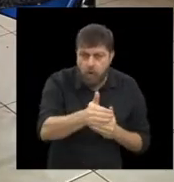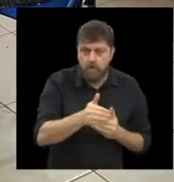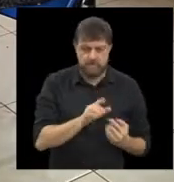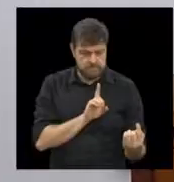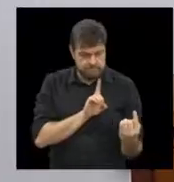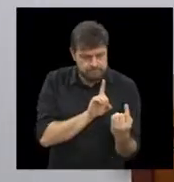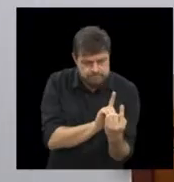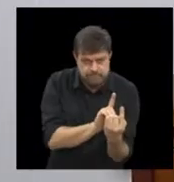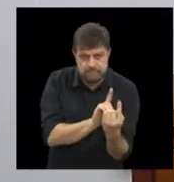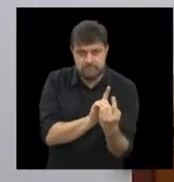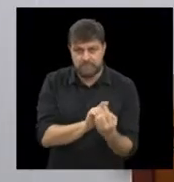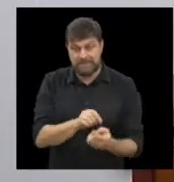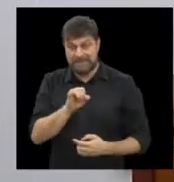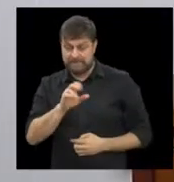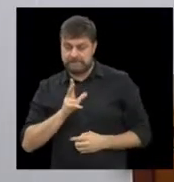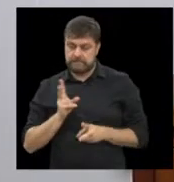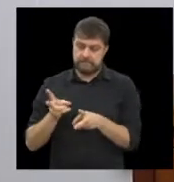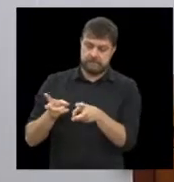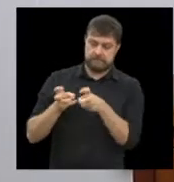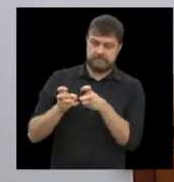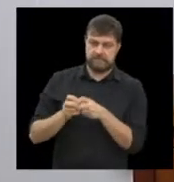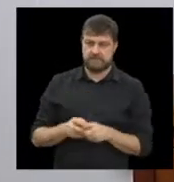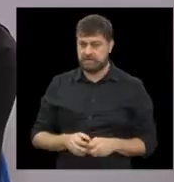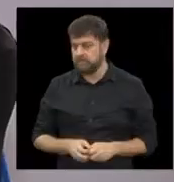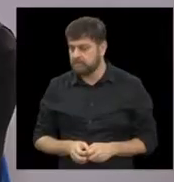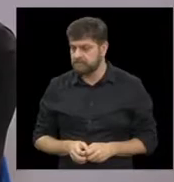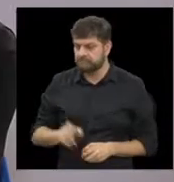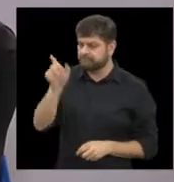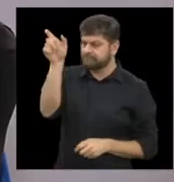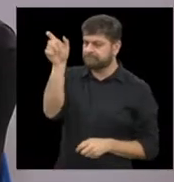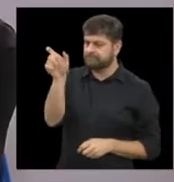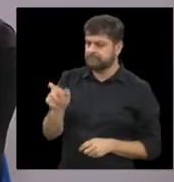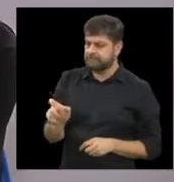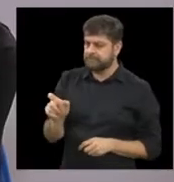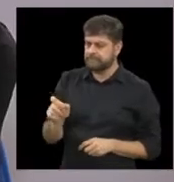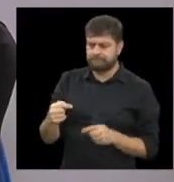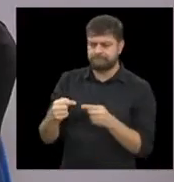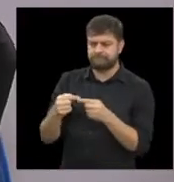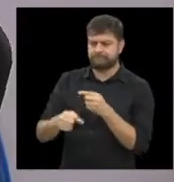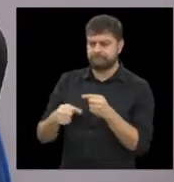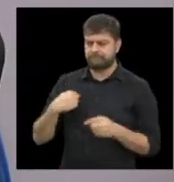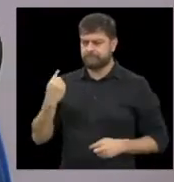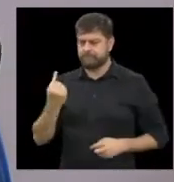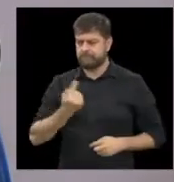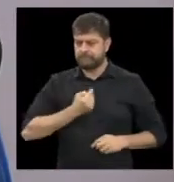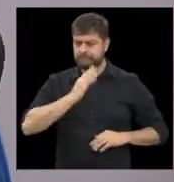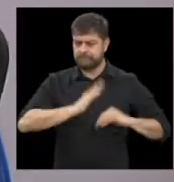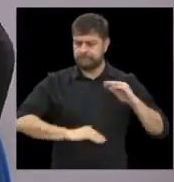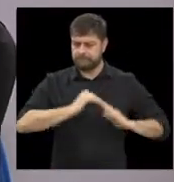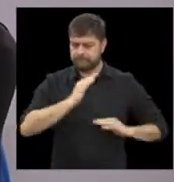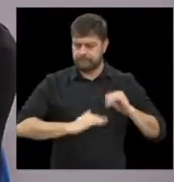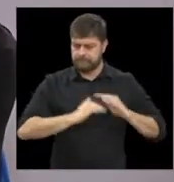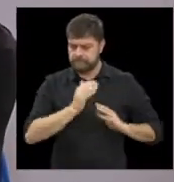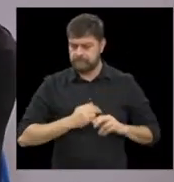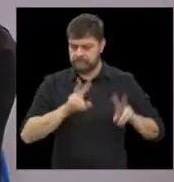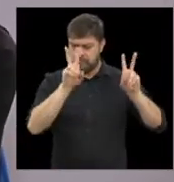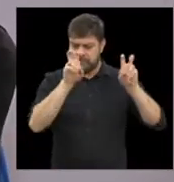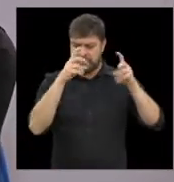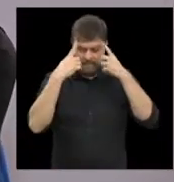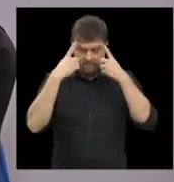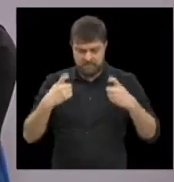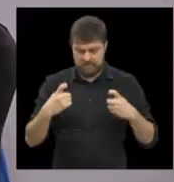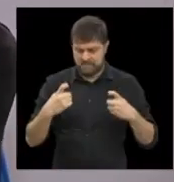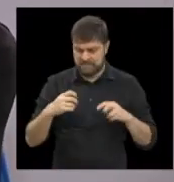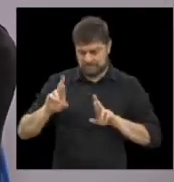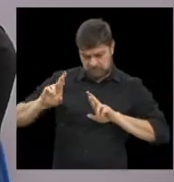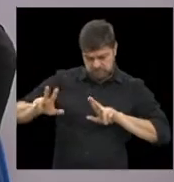por acaso, a busca, a procura não tem a ver com essa questão da temática violência, nós temos, então, um